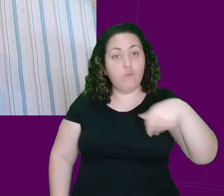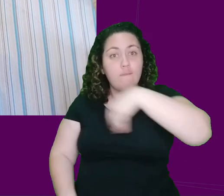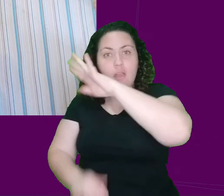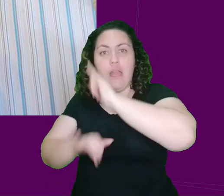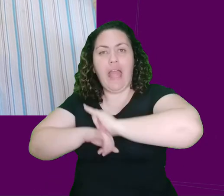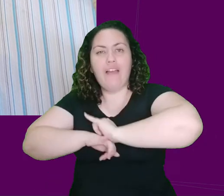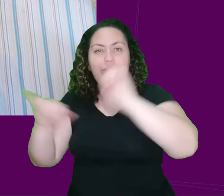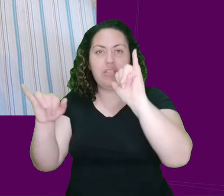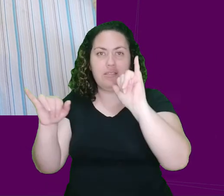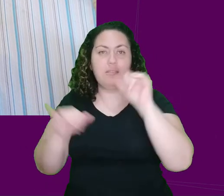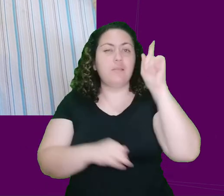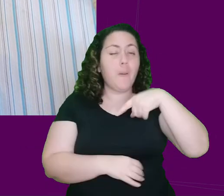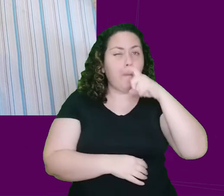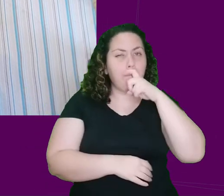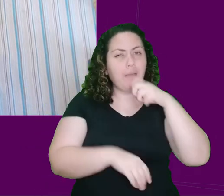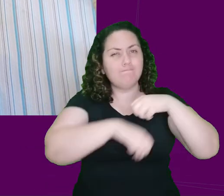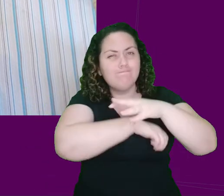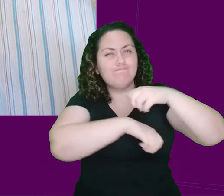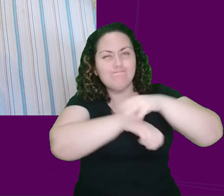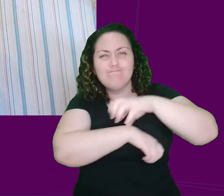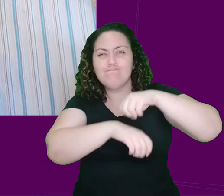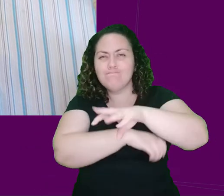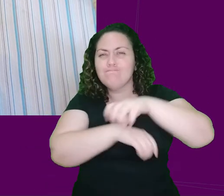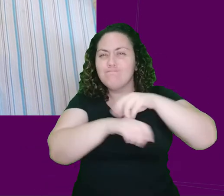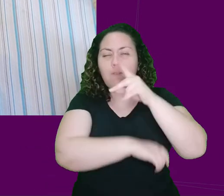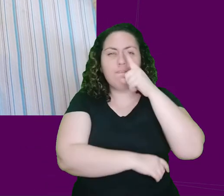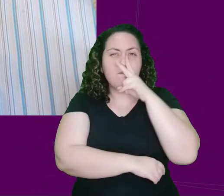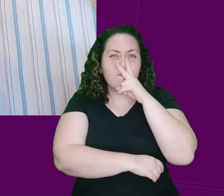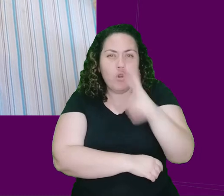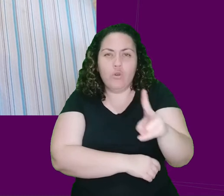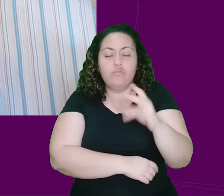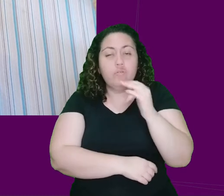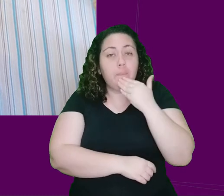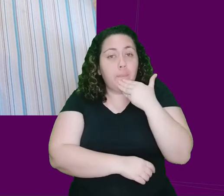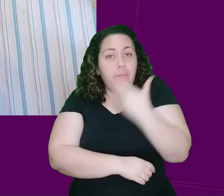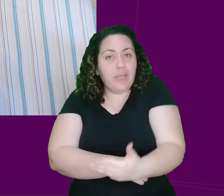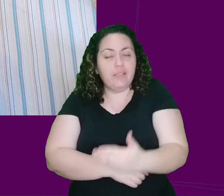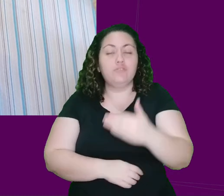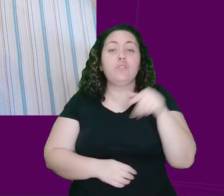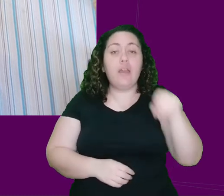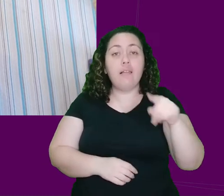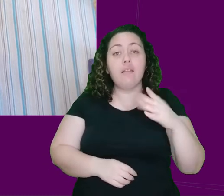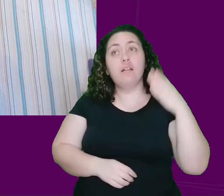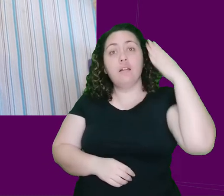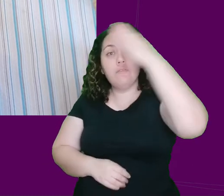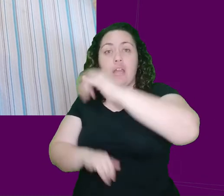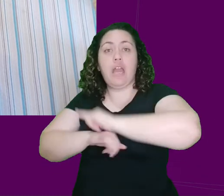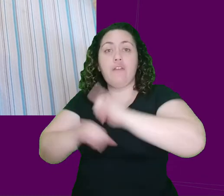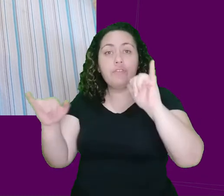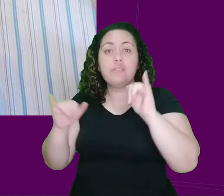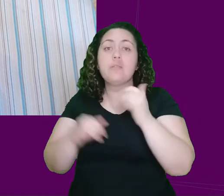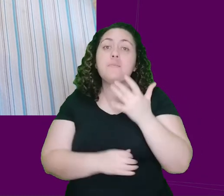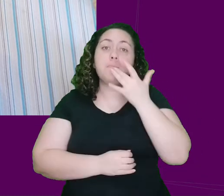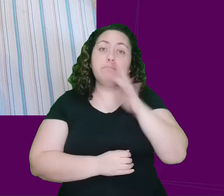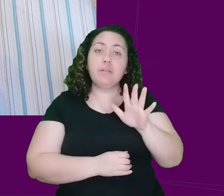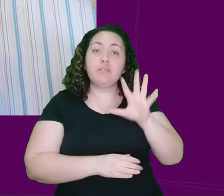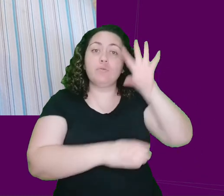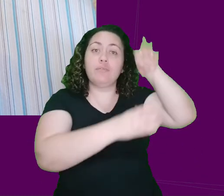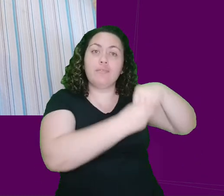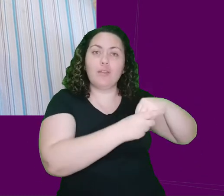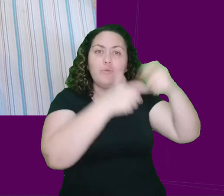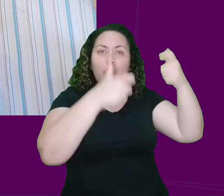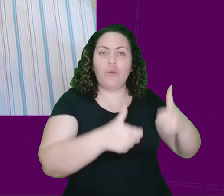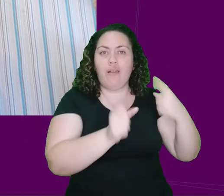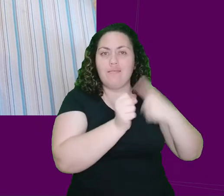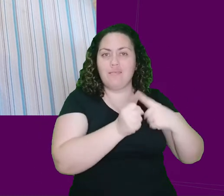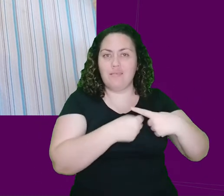bastante, muito, muito, muito reiterado por ele. E o recado era justamente sobre toda essa violência que os brancos estavam vivenciando